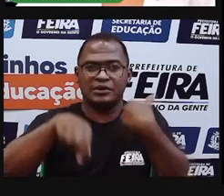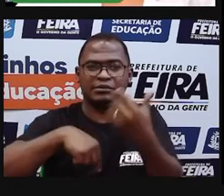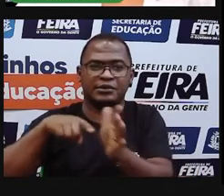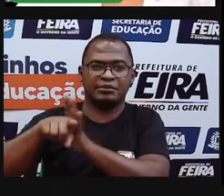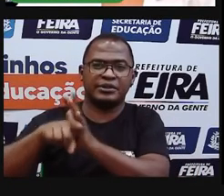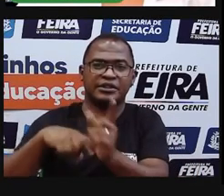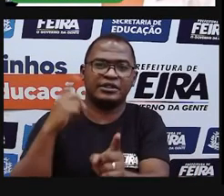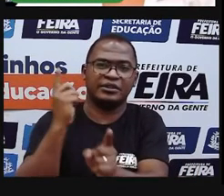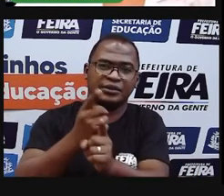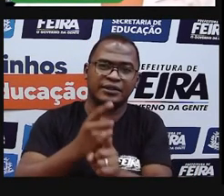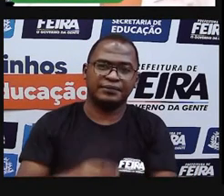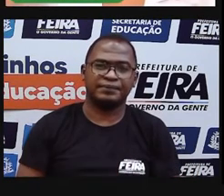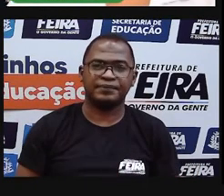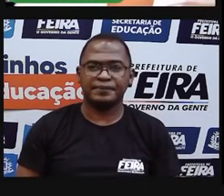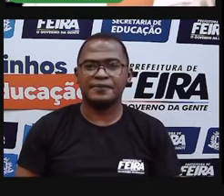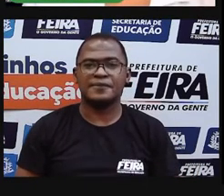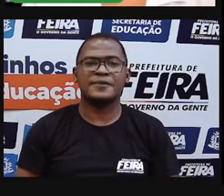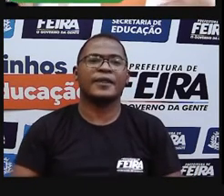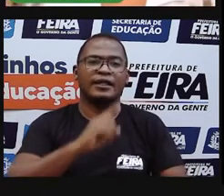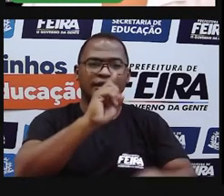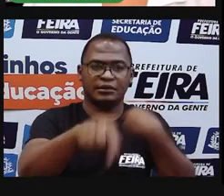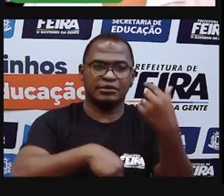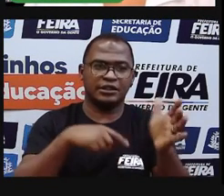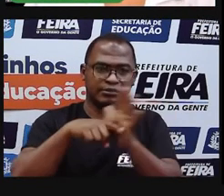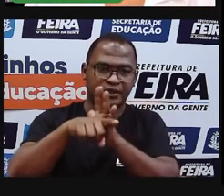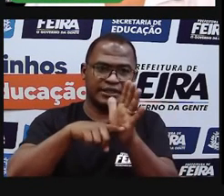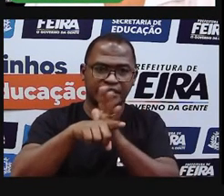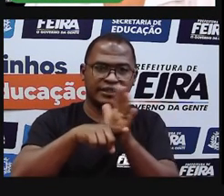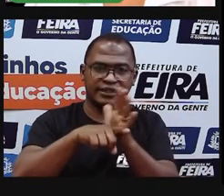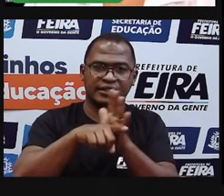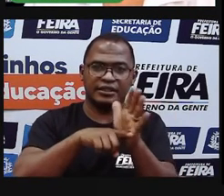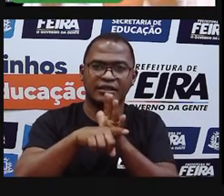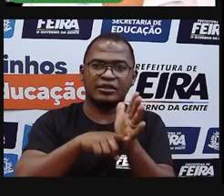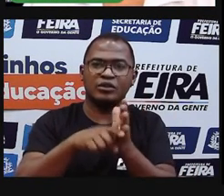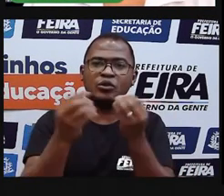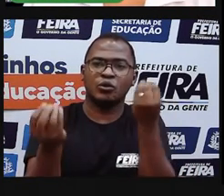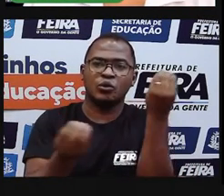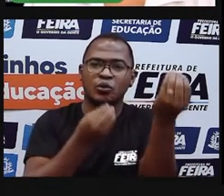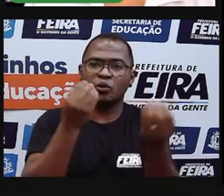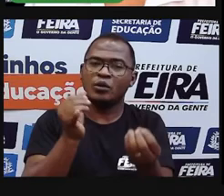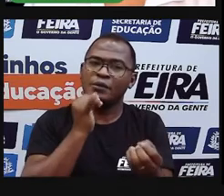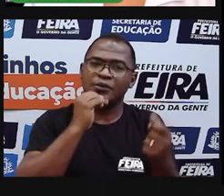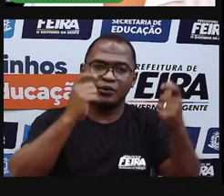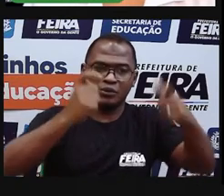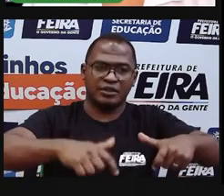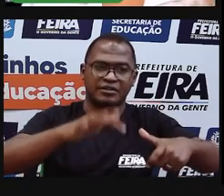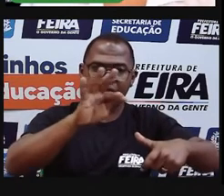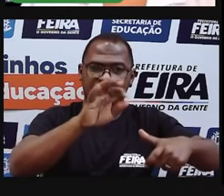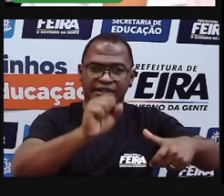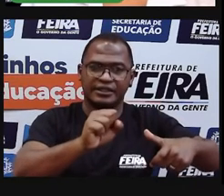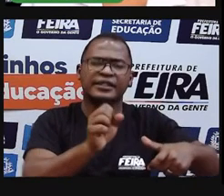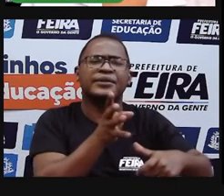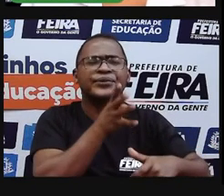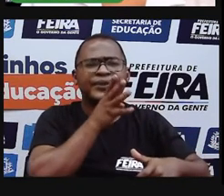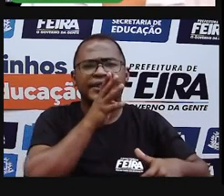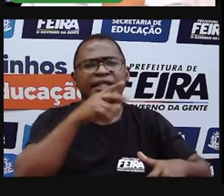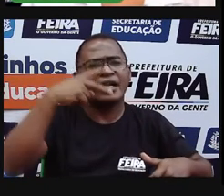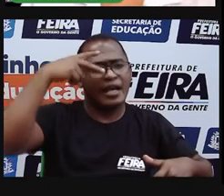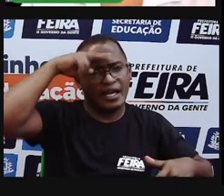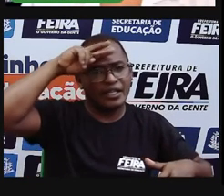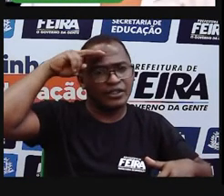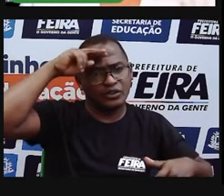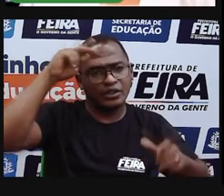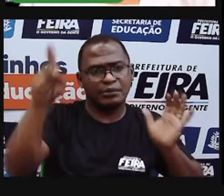Então, depois que vocês pesquisarem, né? Falei para vocês para pesquisarem um pouquinho sobre a nossa cidade, conhecer um pouco da história da nossa